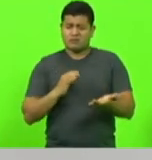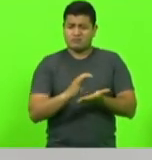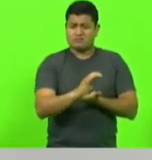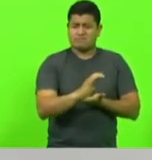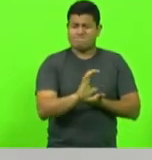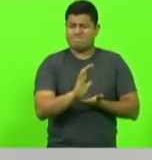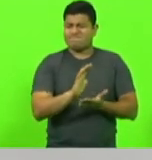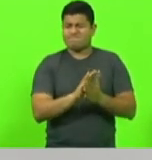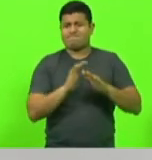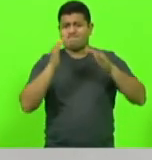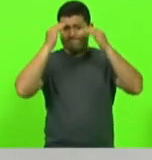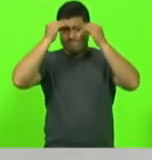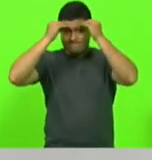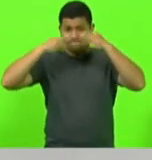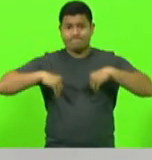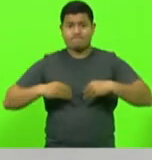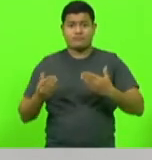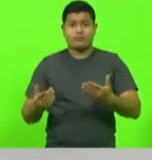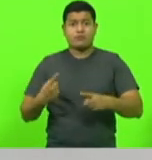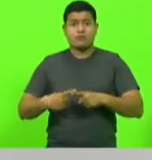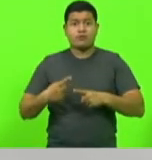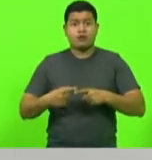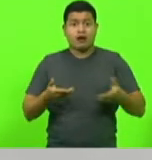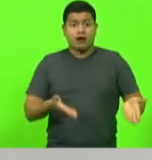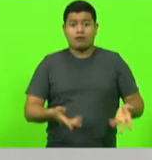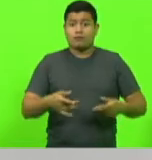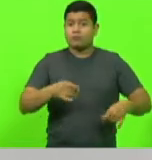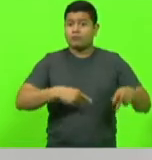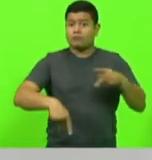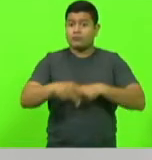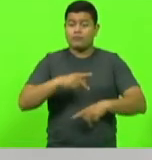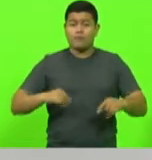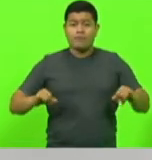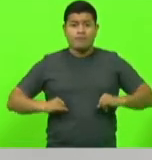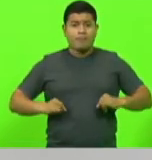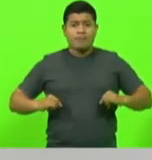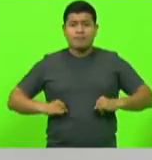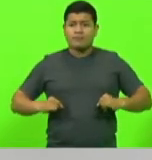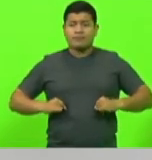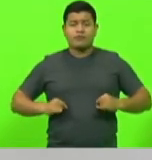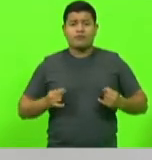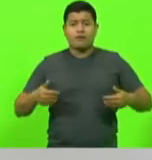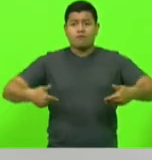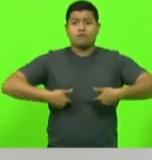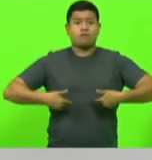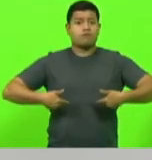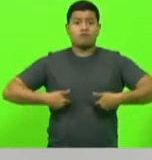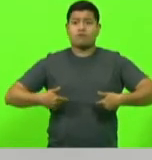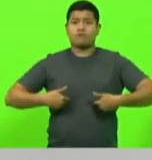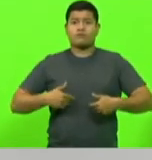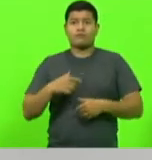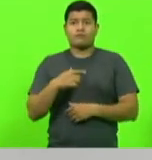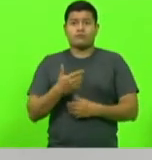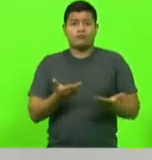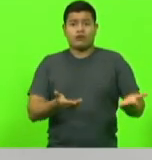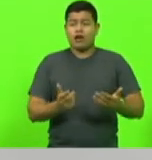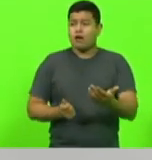o povo está passando fome. Então, como é que você vai investir num país em que o povo não tem capacidade e poder de compra?